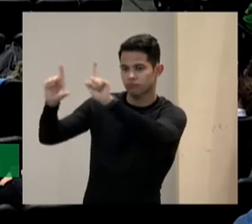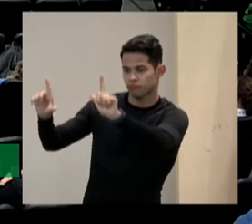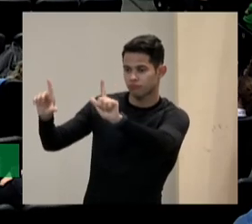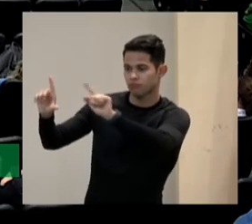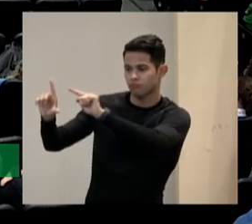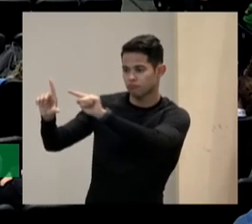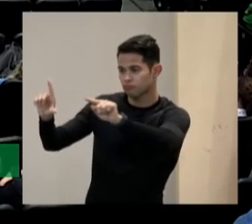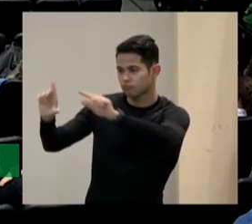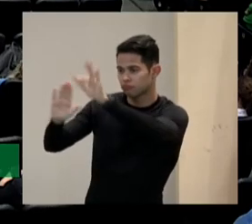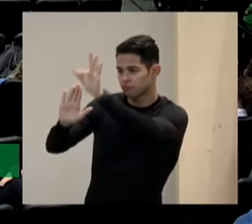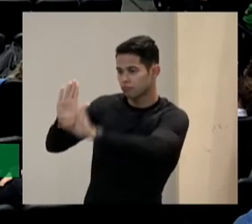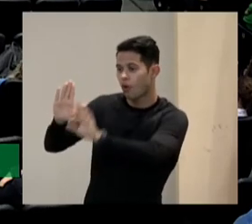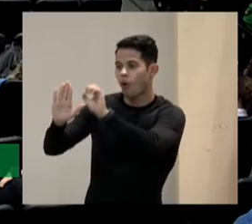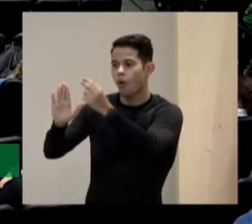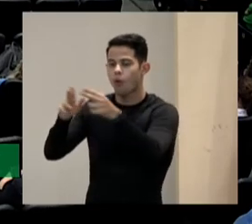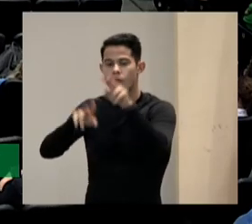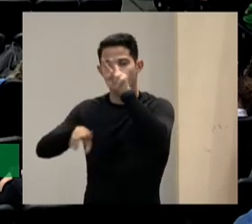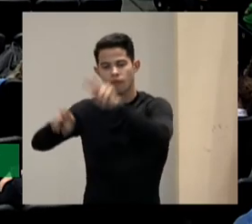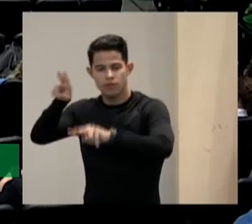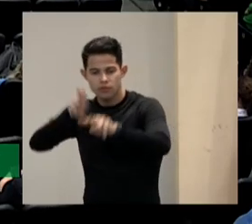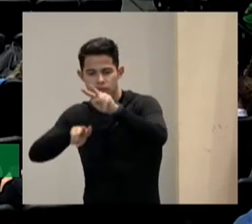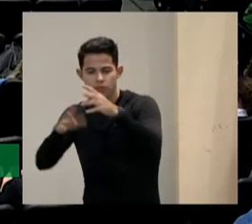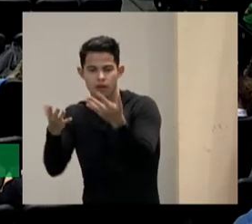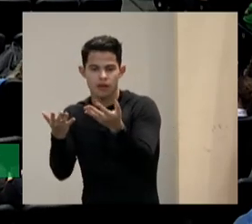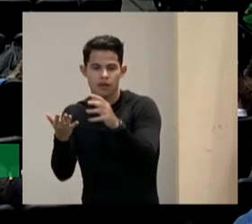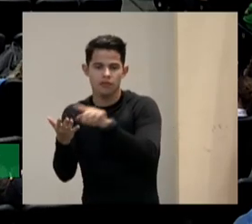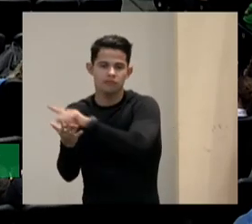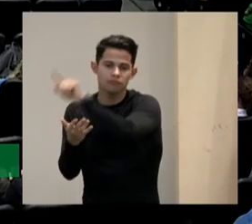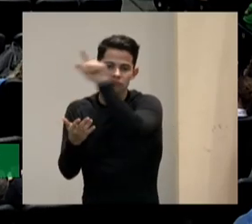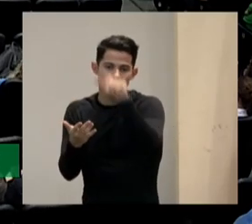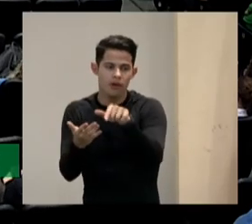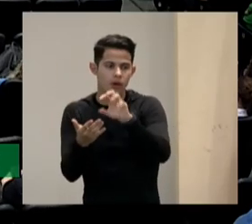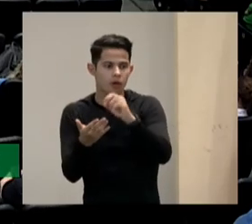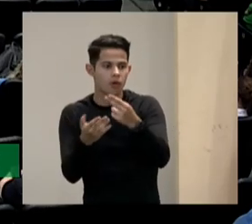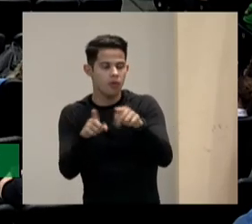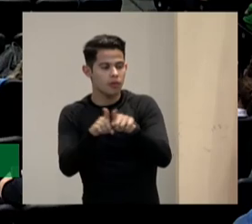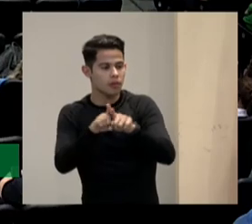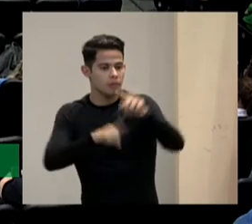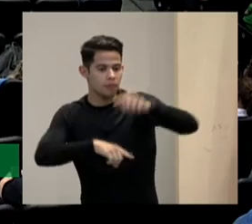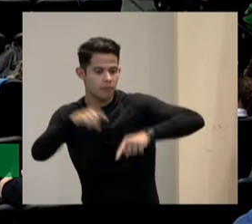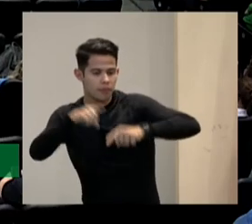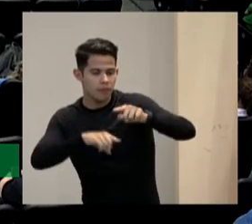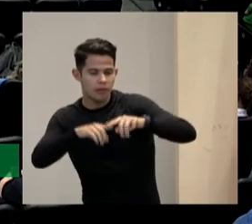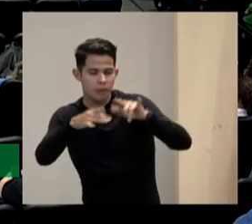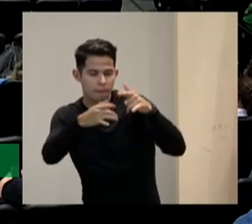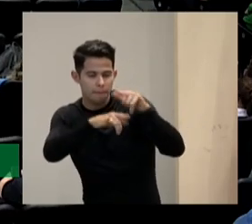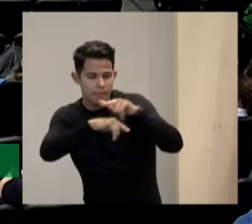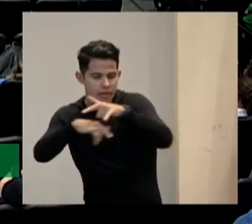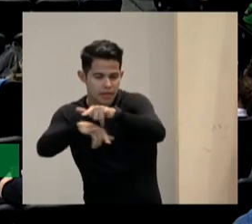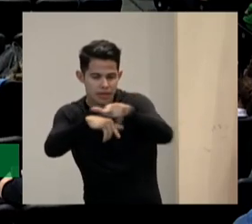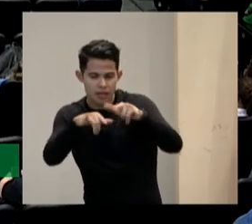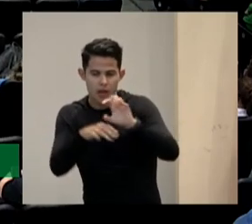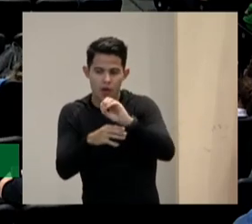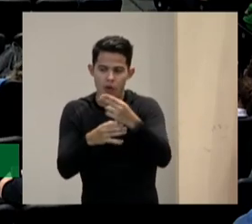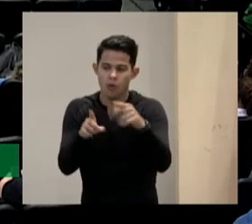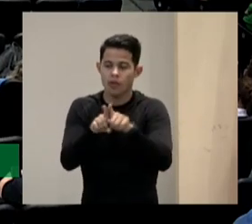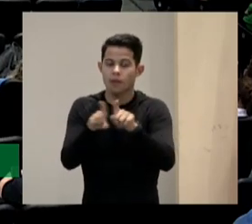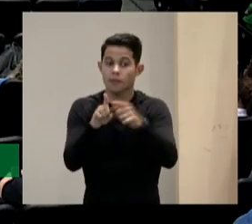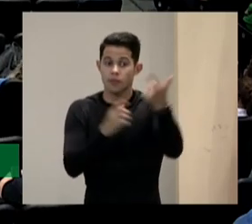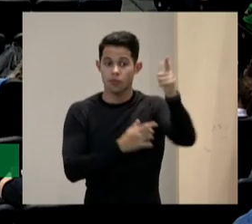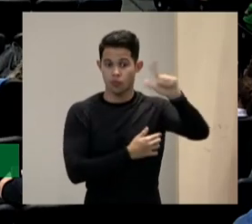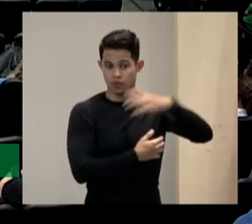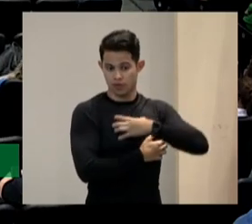visual um texto algum elemento manipulativo outra forma de apresentar os